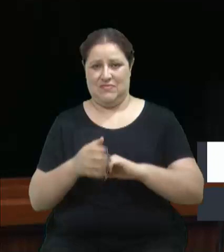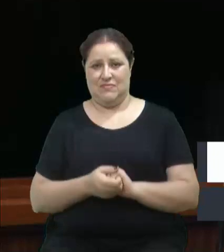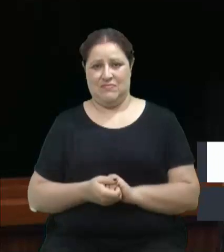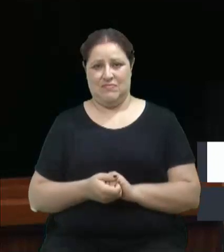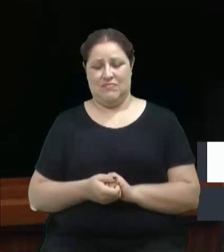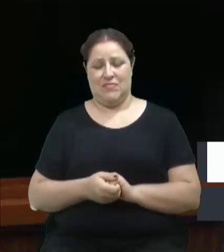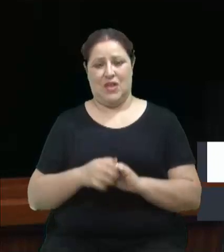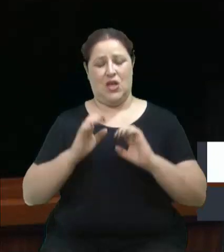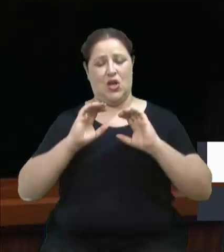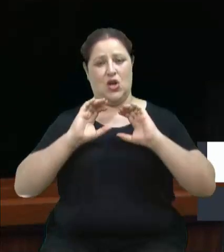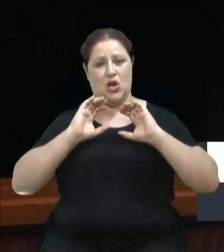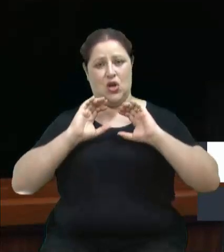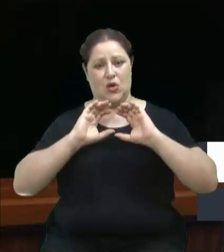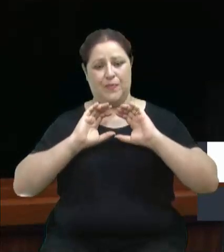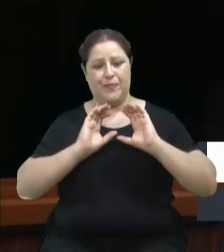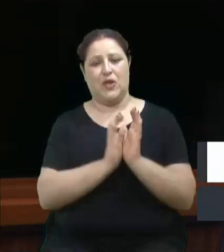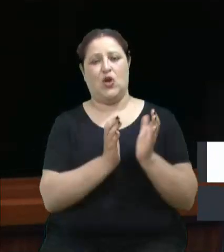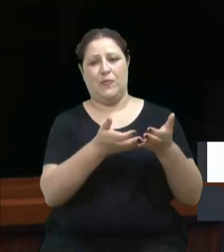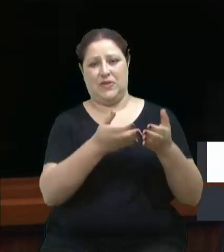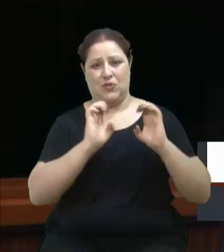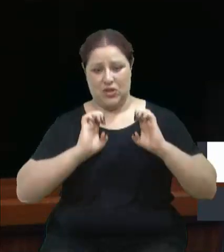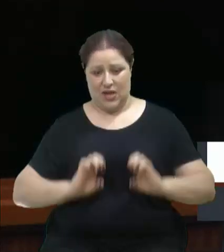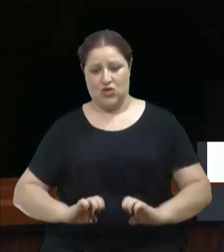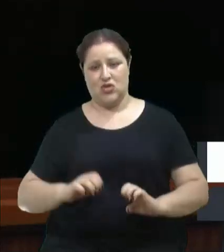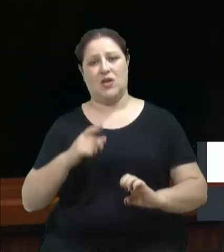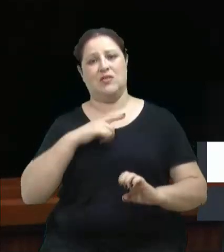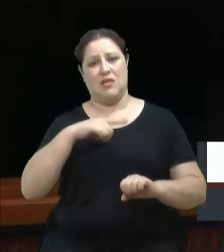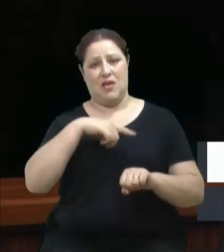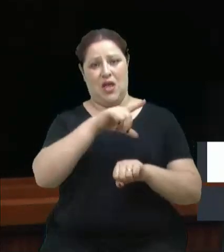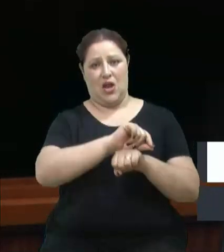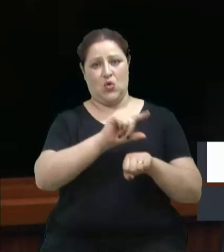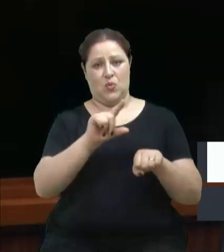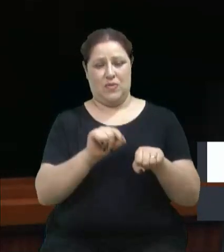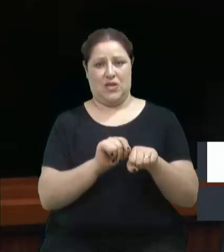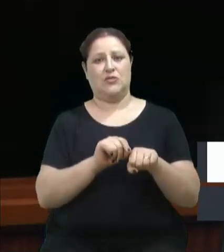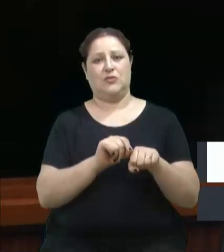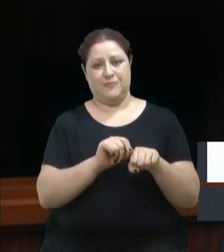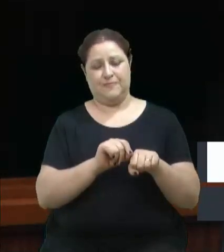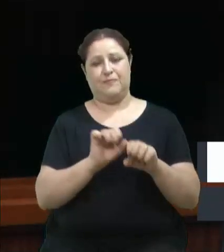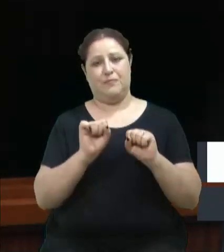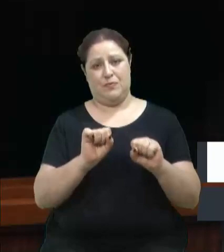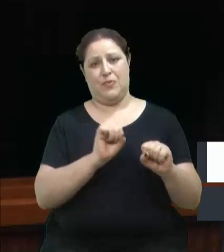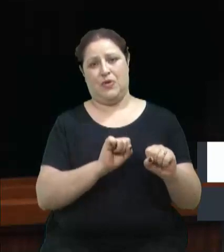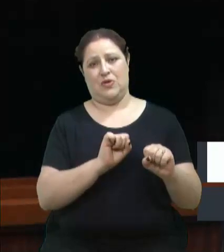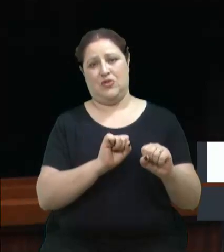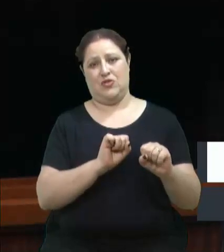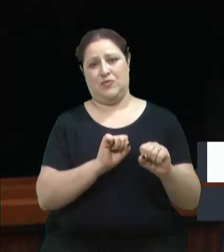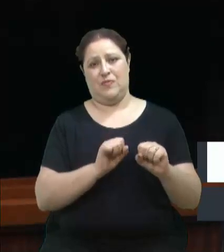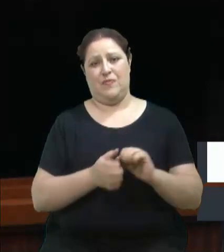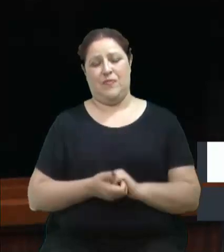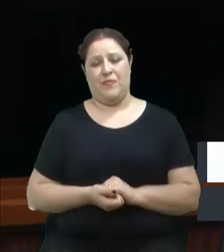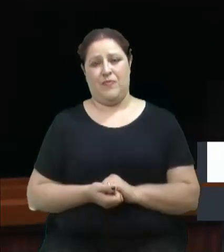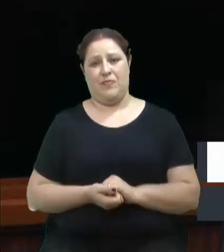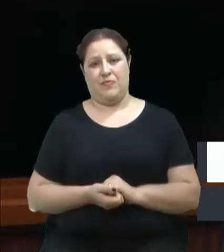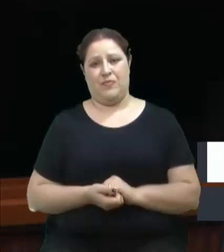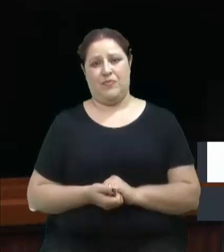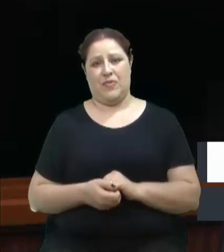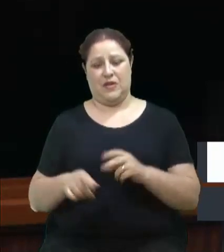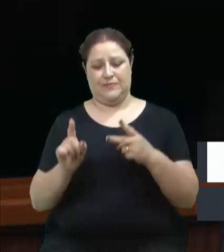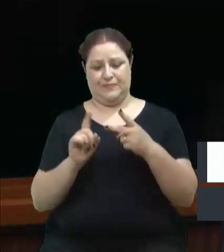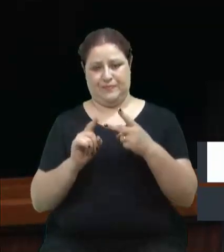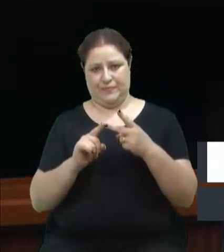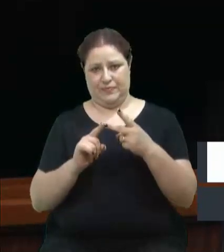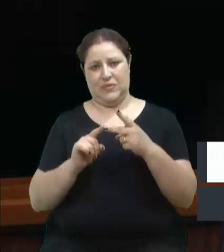comissão de ética nessa casa. A segunda questão que eu queria colocar, oportunamente vou querer falar também das